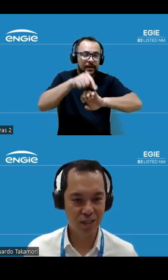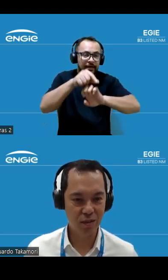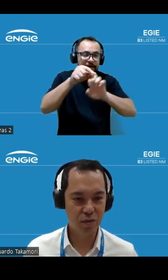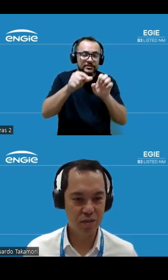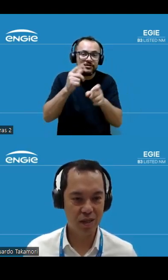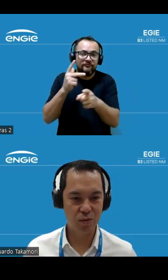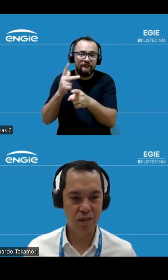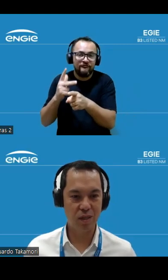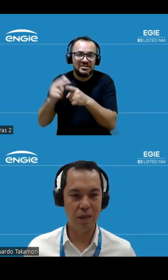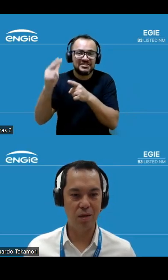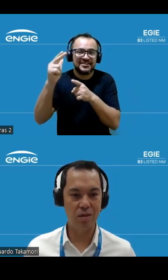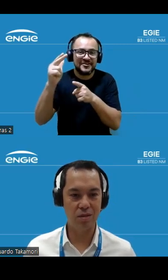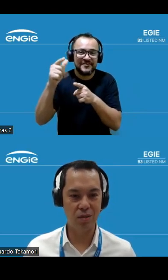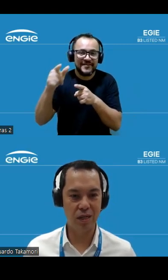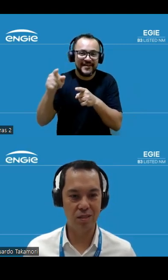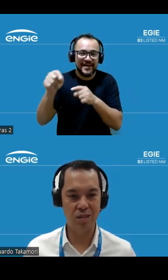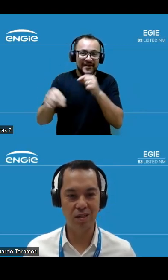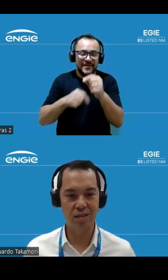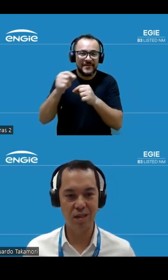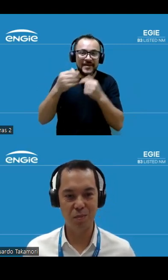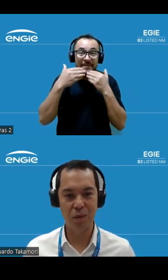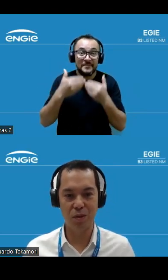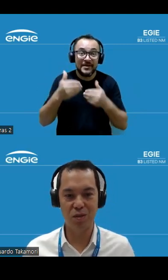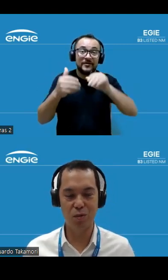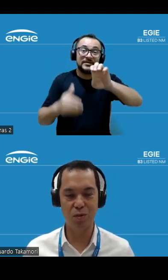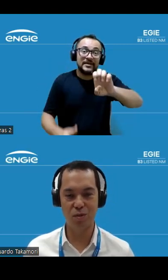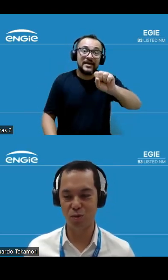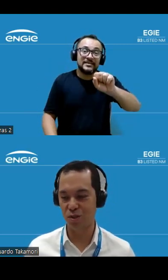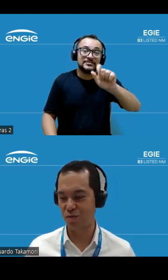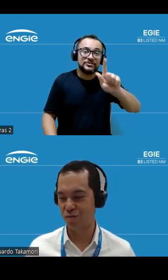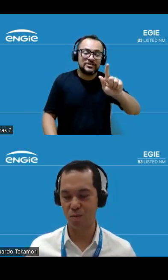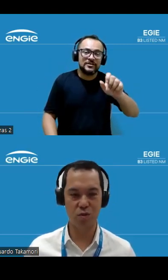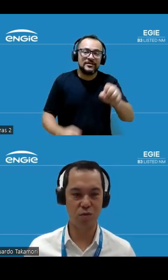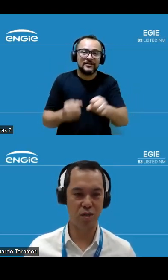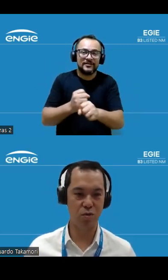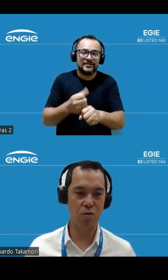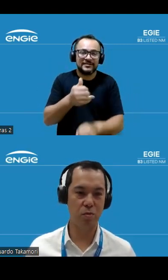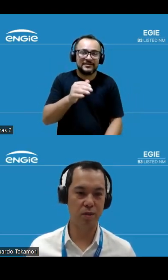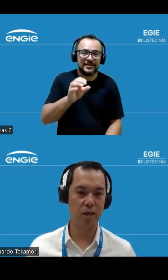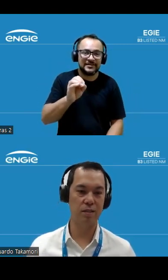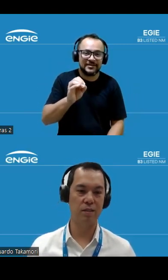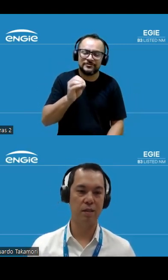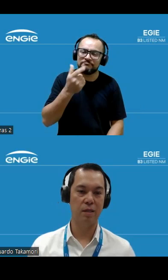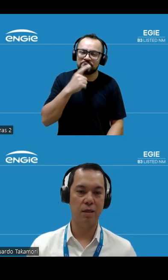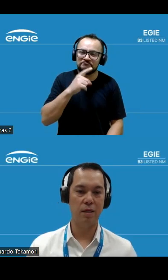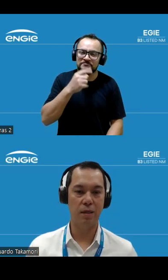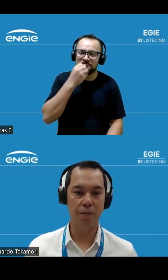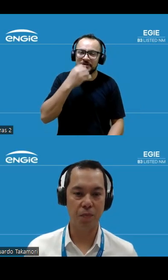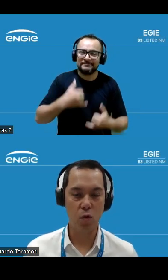Energia e foi destaque no ranking melhores de ESG da Exame pelo terceiro ano consecutivo, motivo de grande orgulho para a gente.